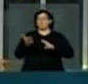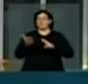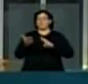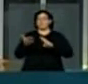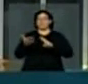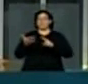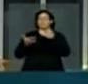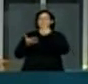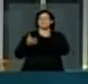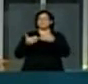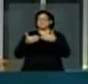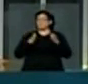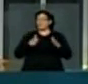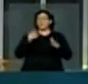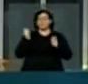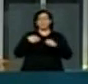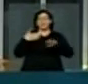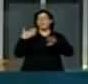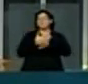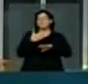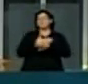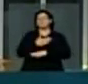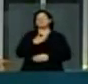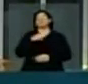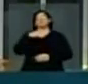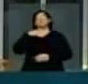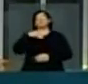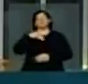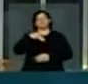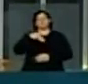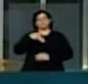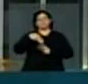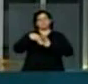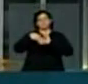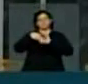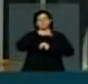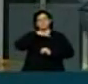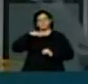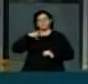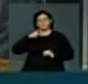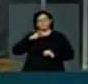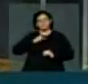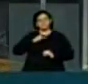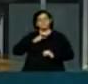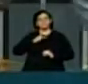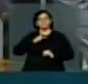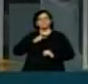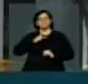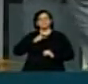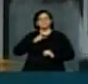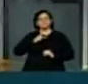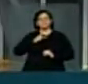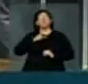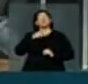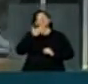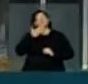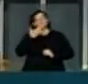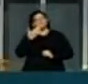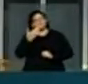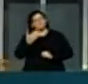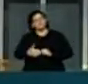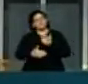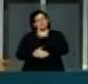E o Procurador-Geral da República, Roberto Gugel, pediu o processo O com o processo